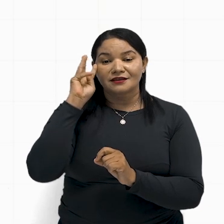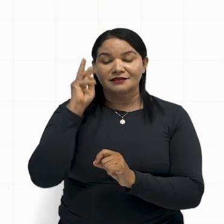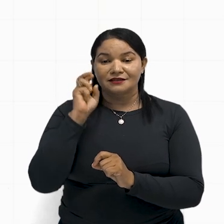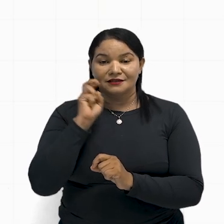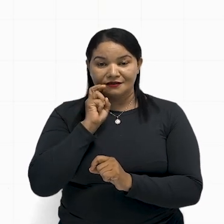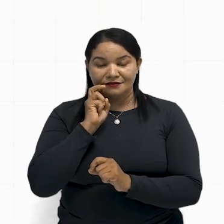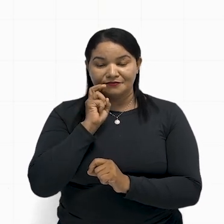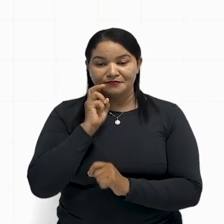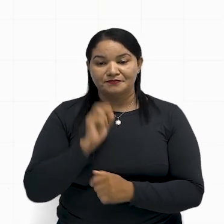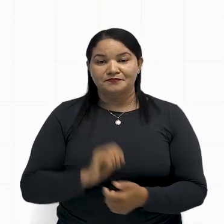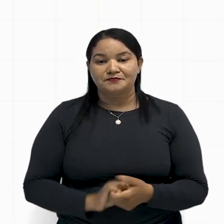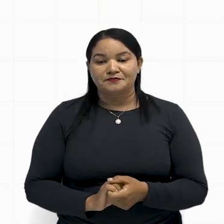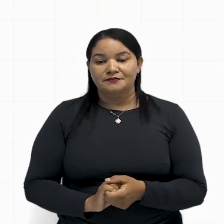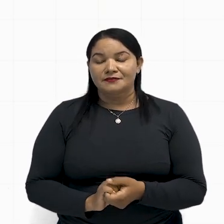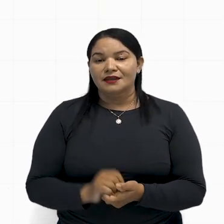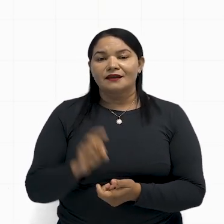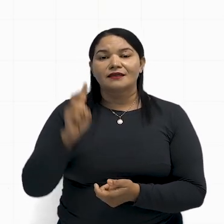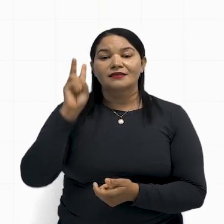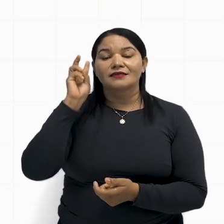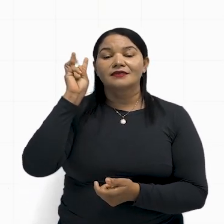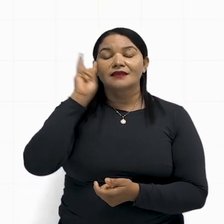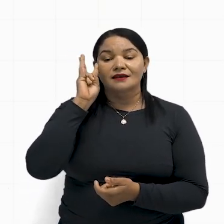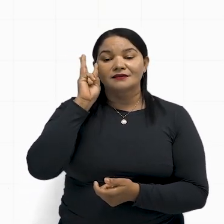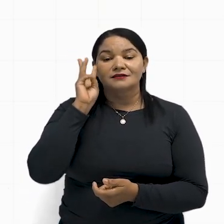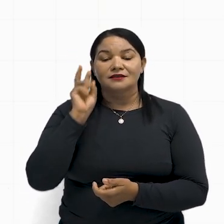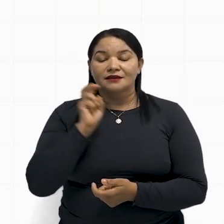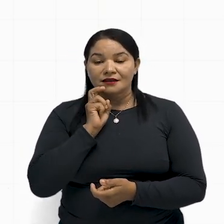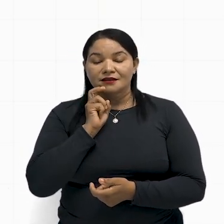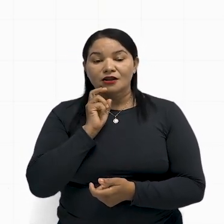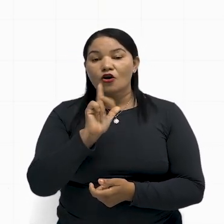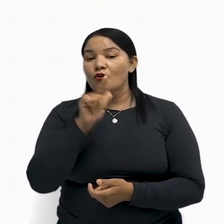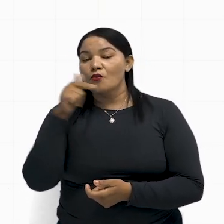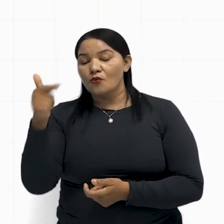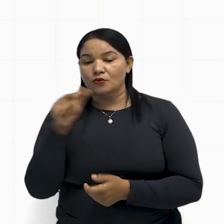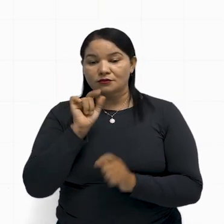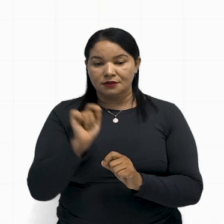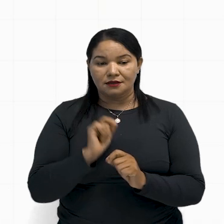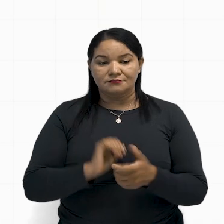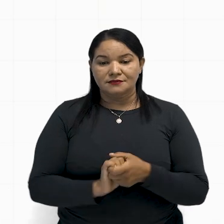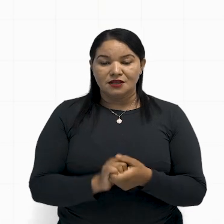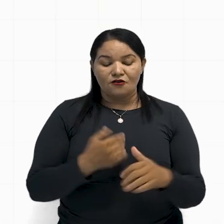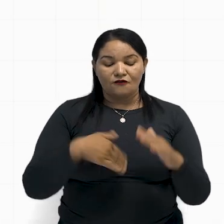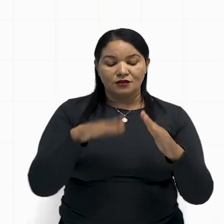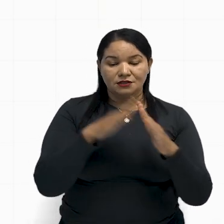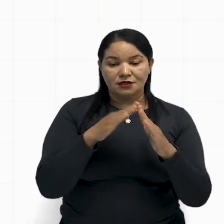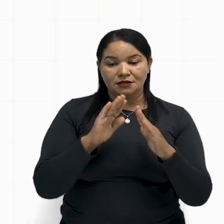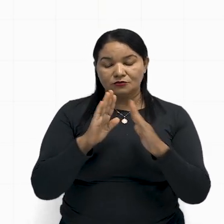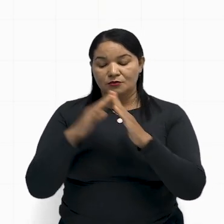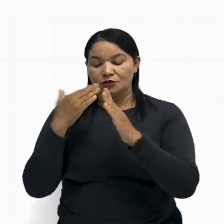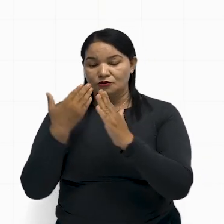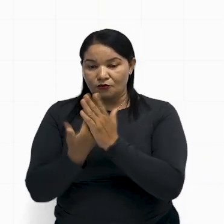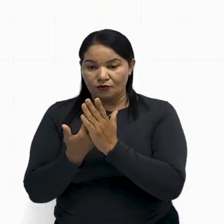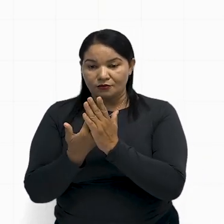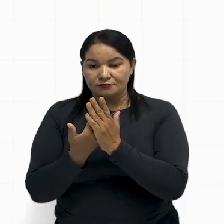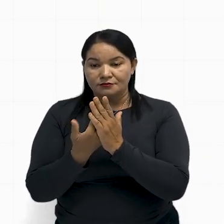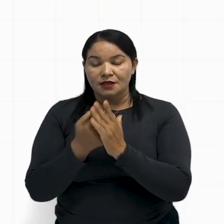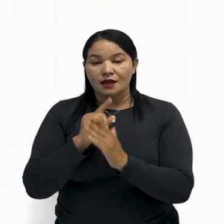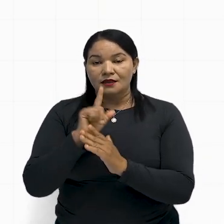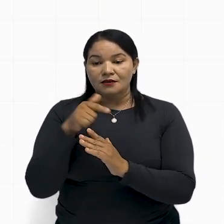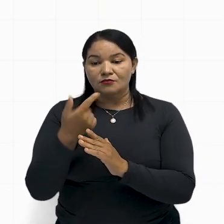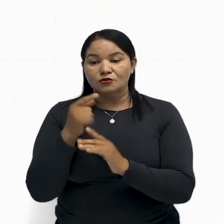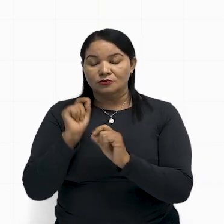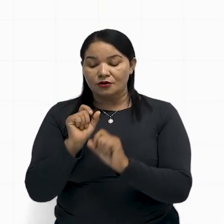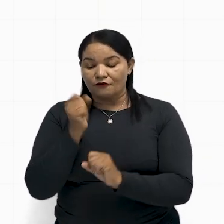Então, na terça e na quinta, ele já faz um outro trajeto. Ele vai de casa pra escola, depois